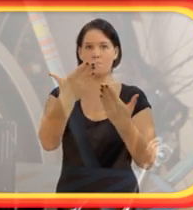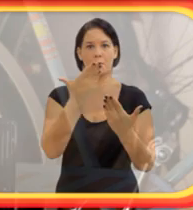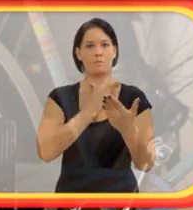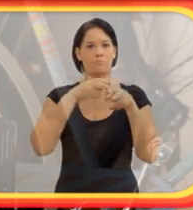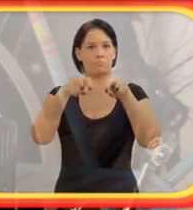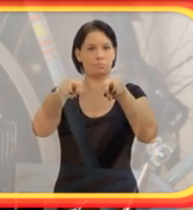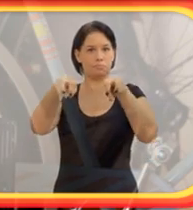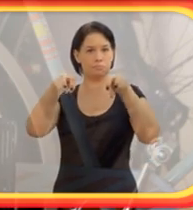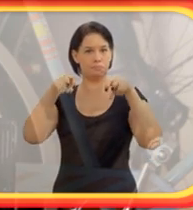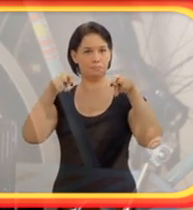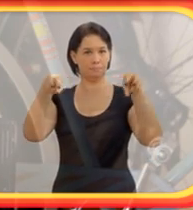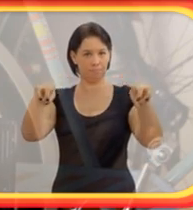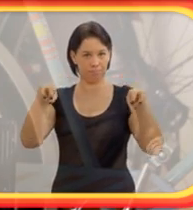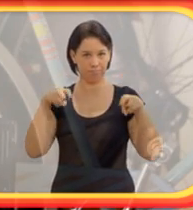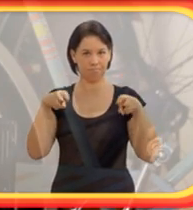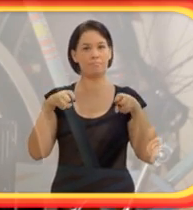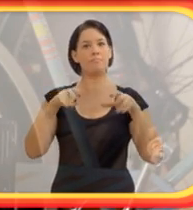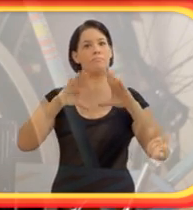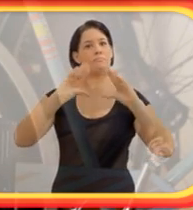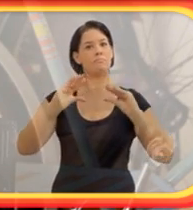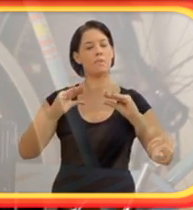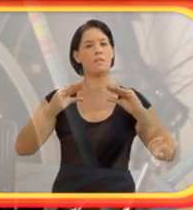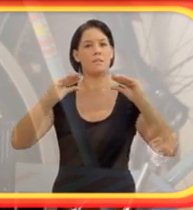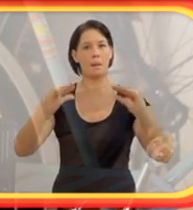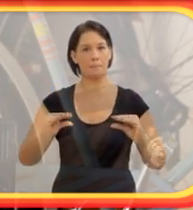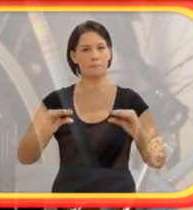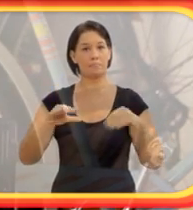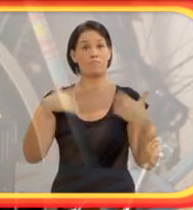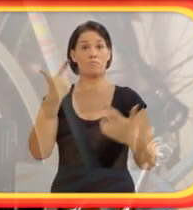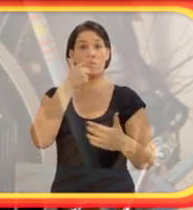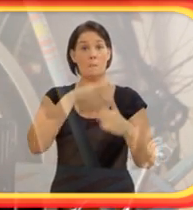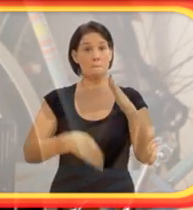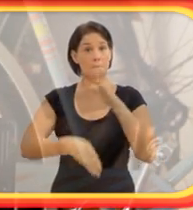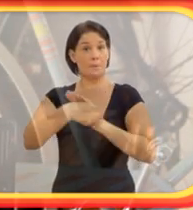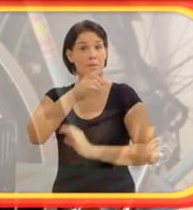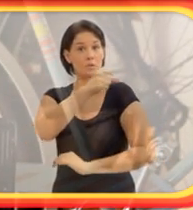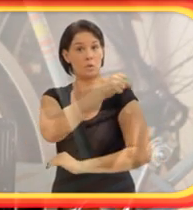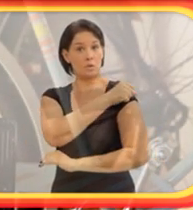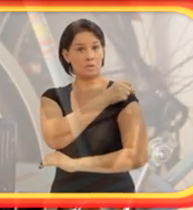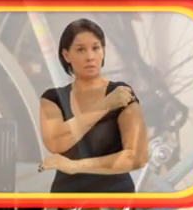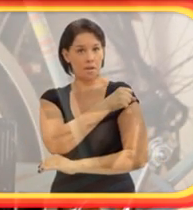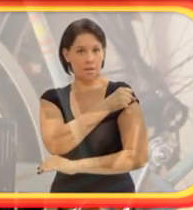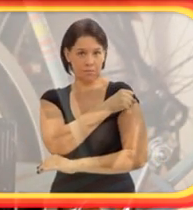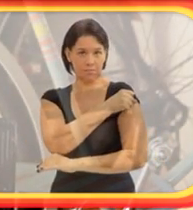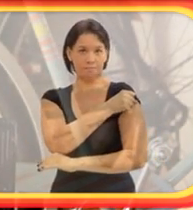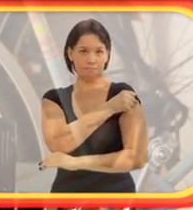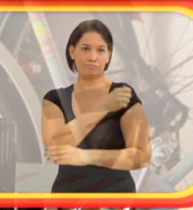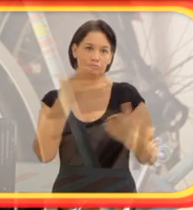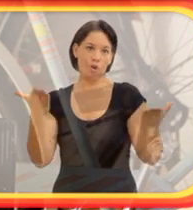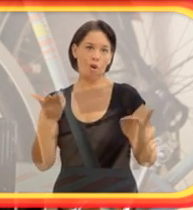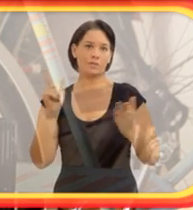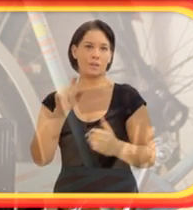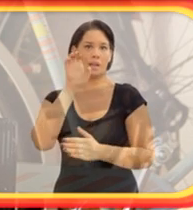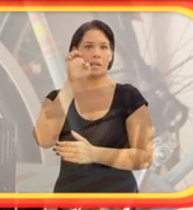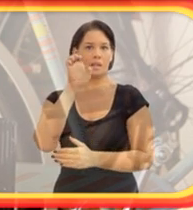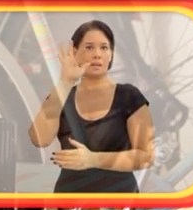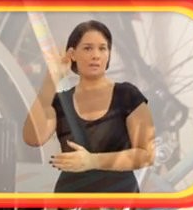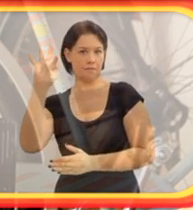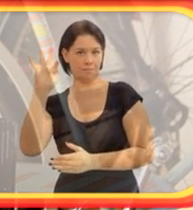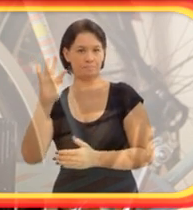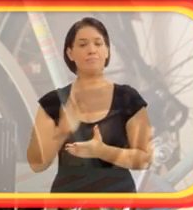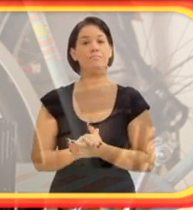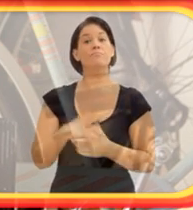colegas, em cima de um tapete. Eu quando passei da fase da oitava série, hoje ensino fundamental e fui para o ensino médio,